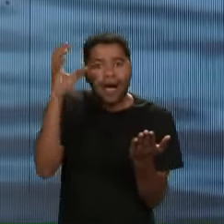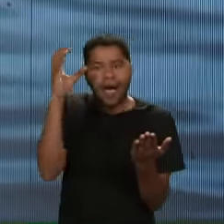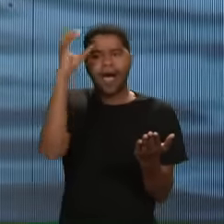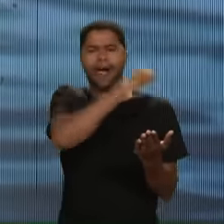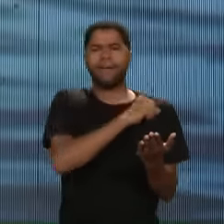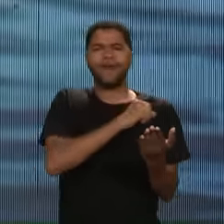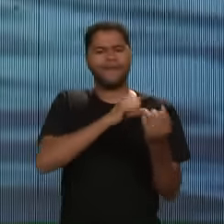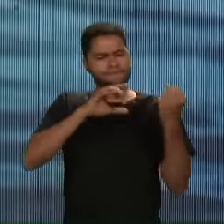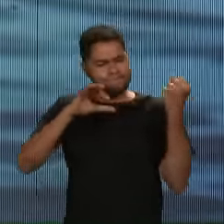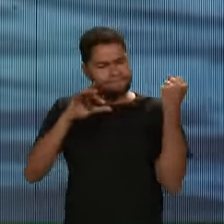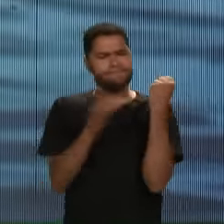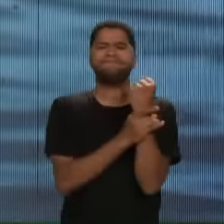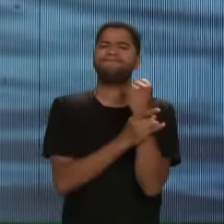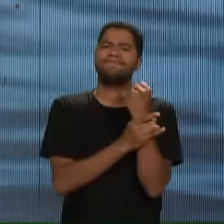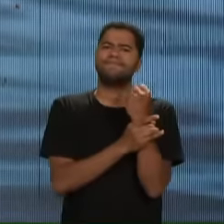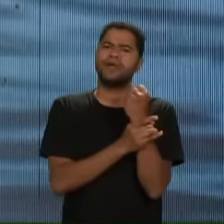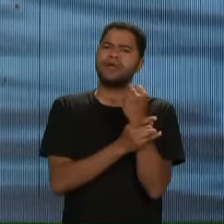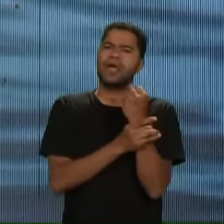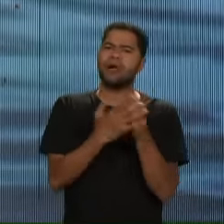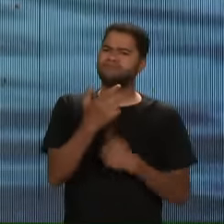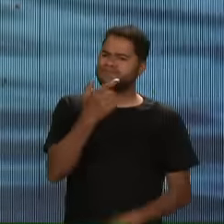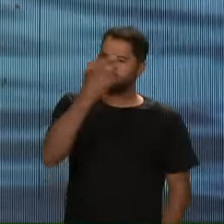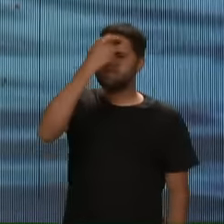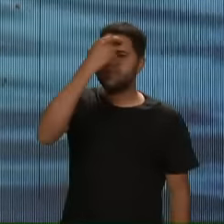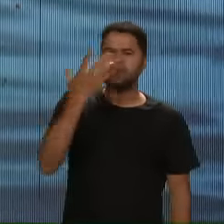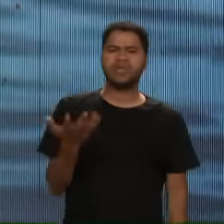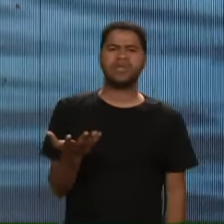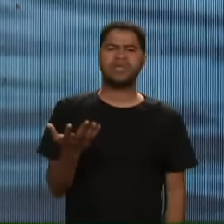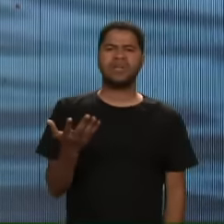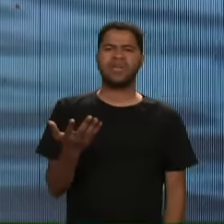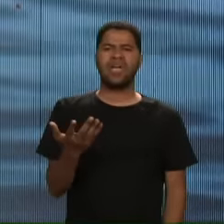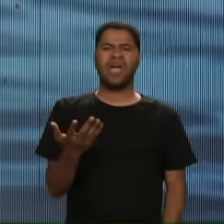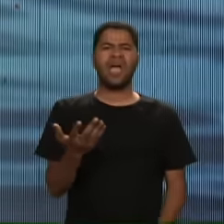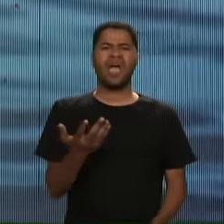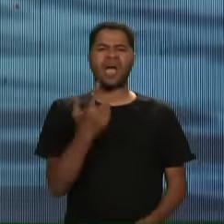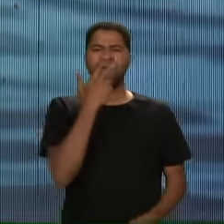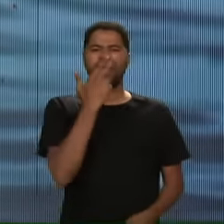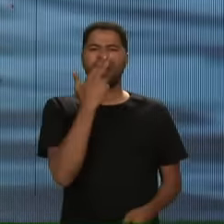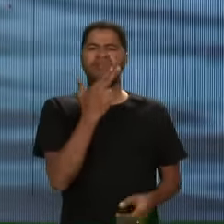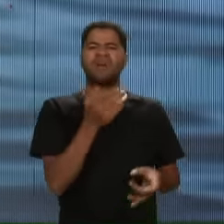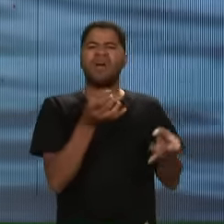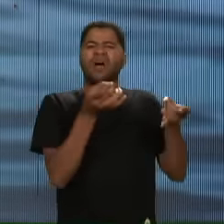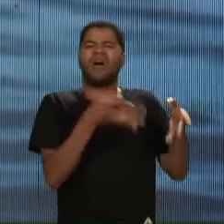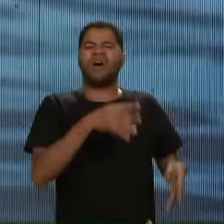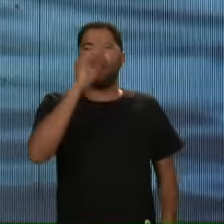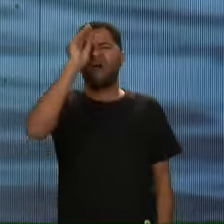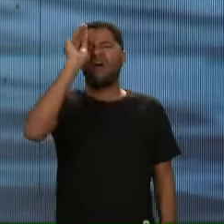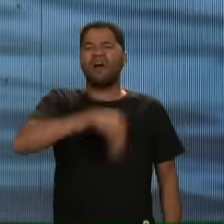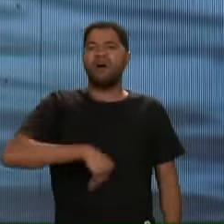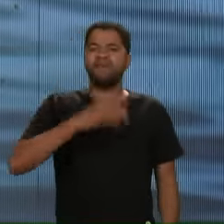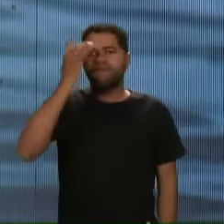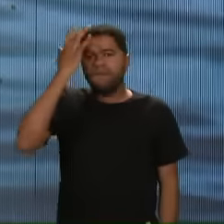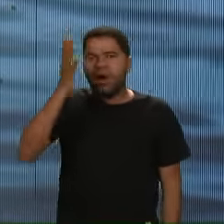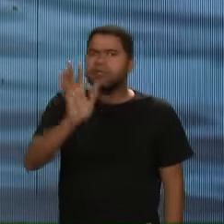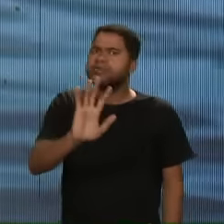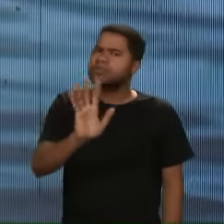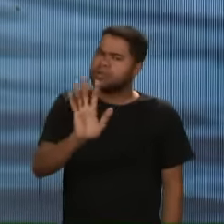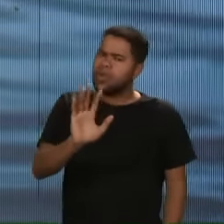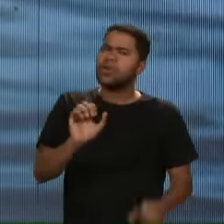ser seguro A ser confiante Não abrir mão De forma alguma Você pode